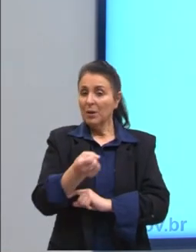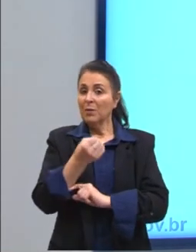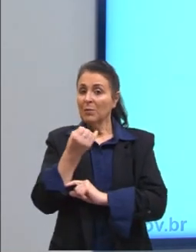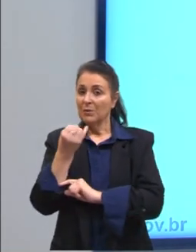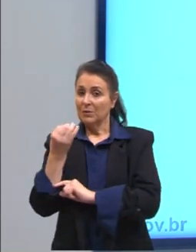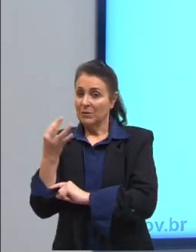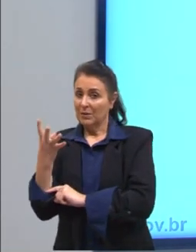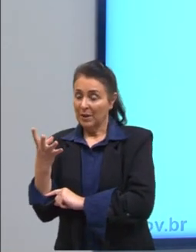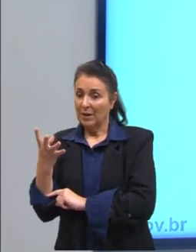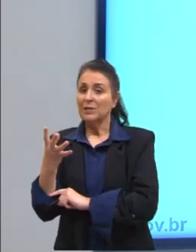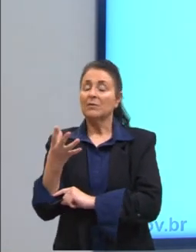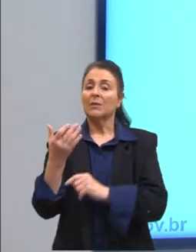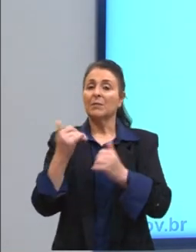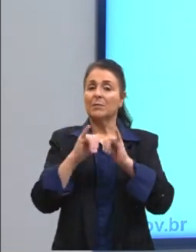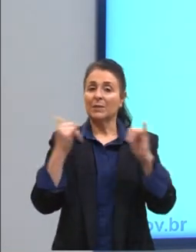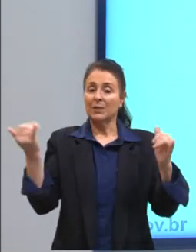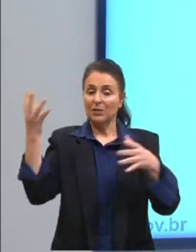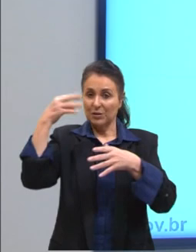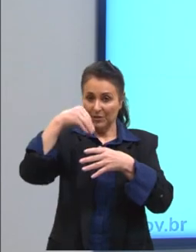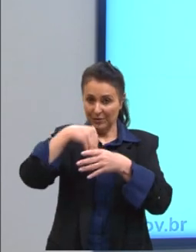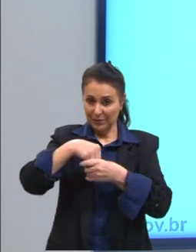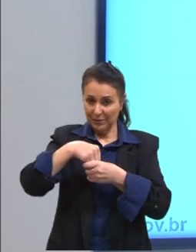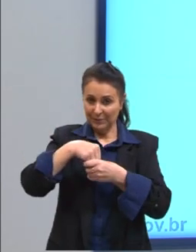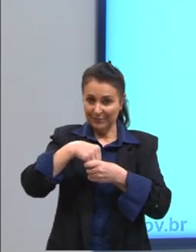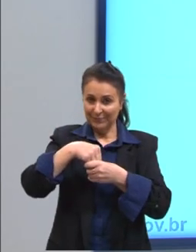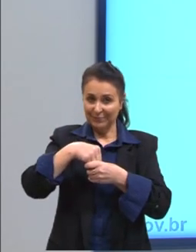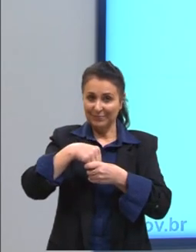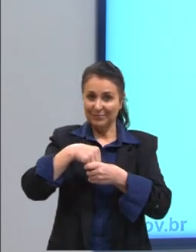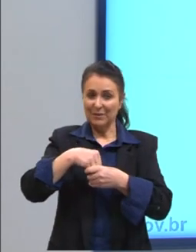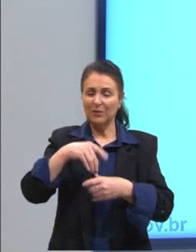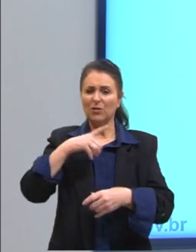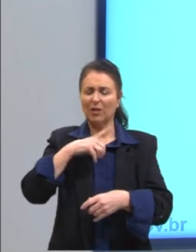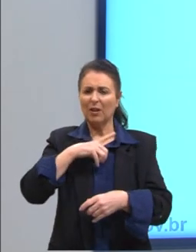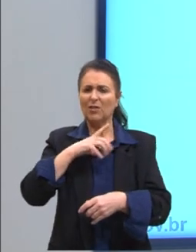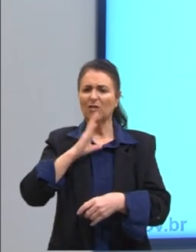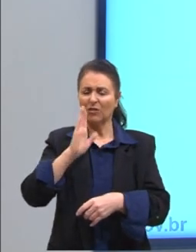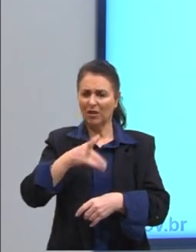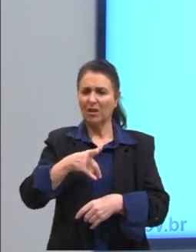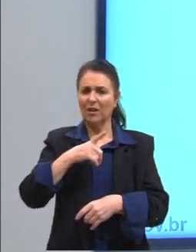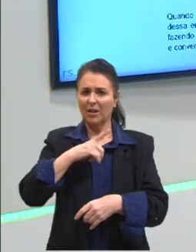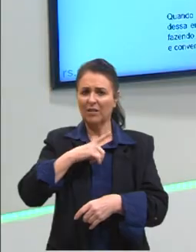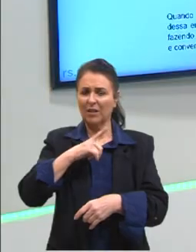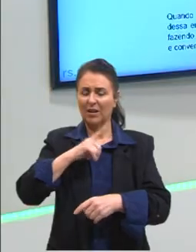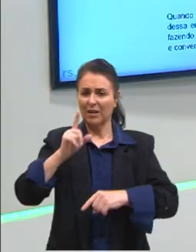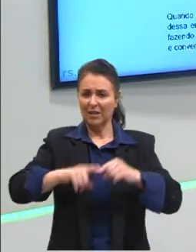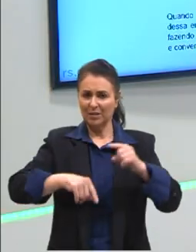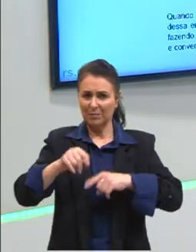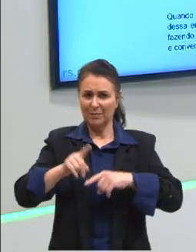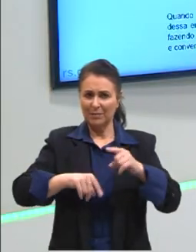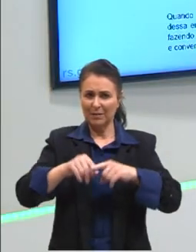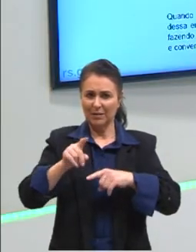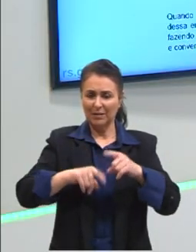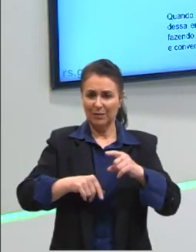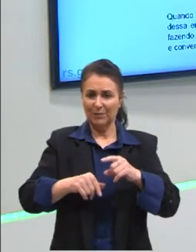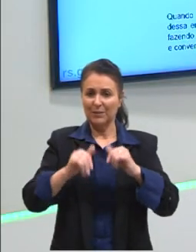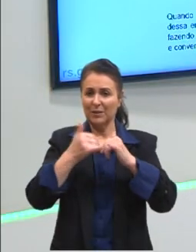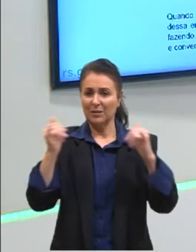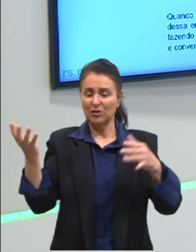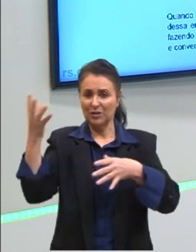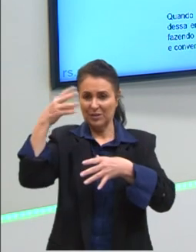vai para a energia interna, que é o que já existe dentro daquele material, a energia interna.